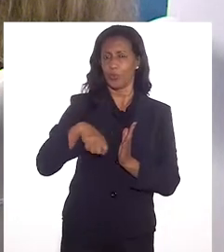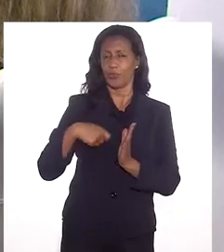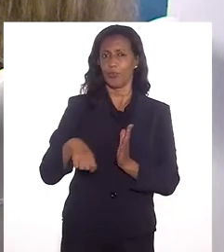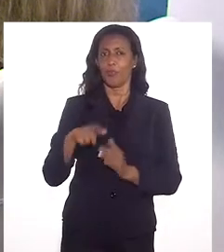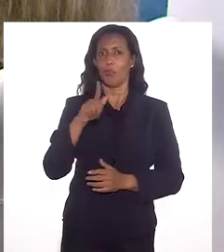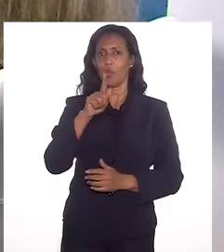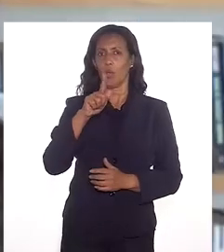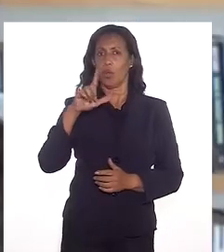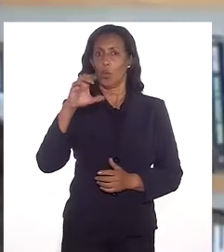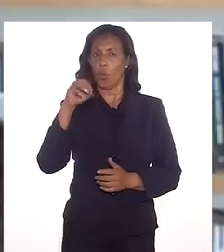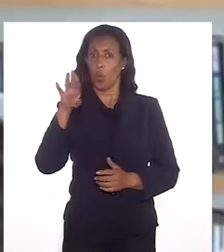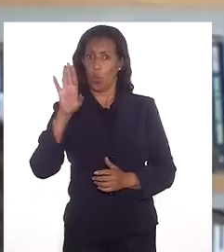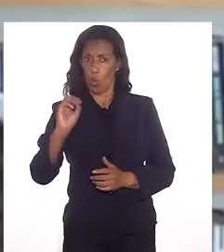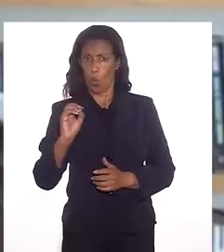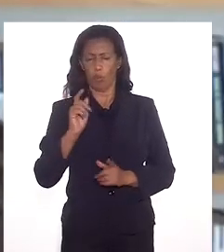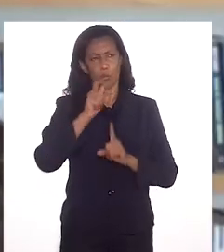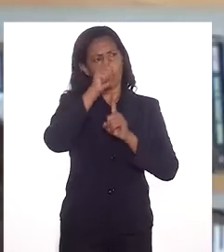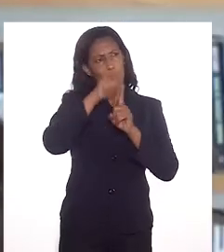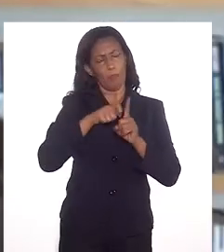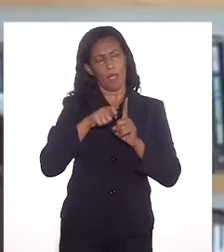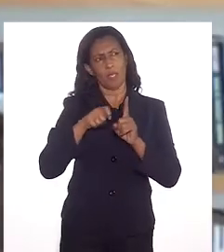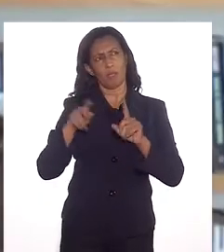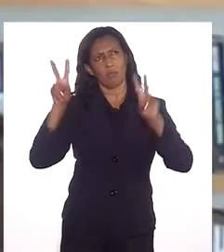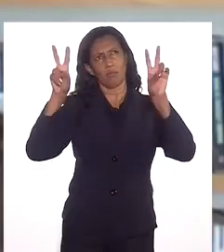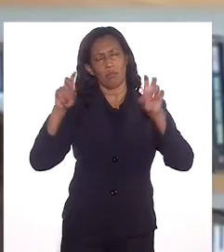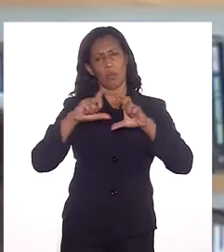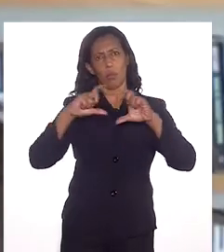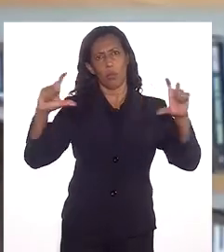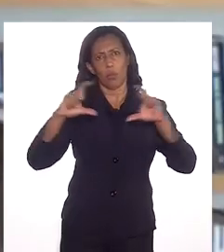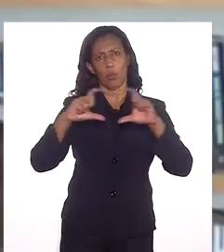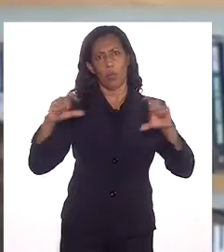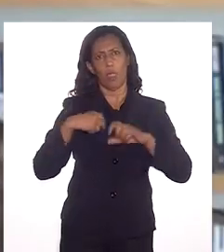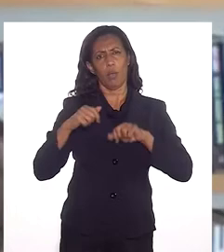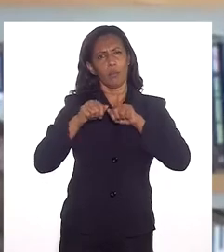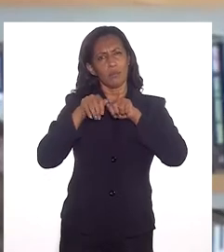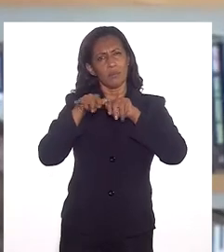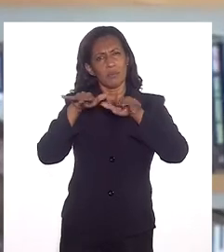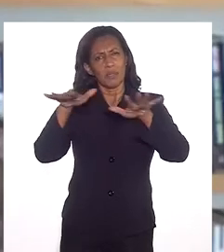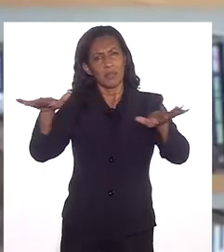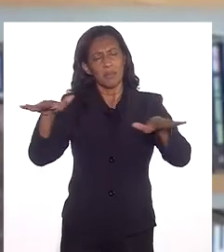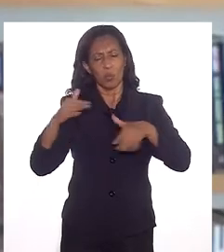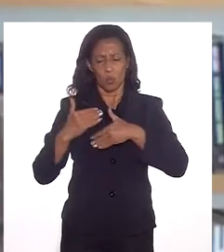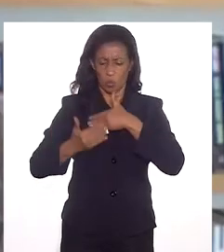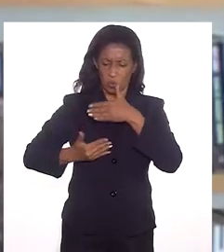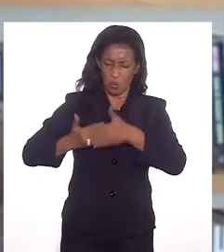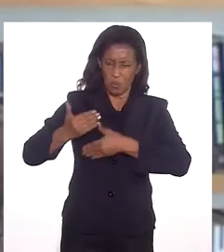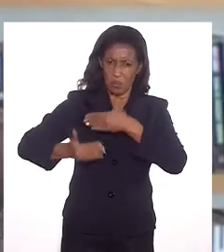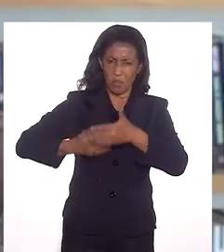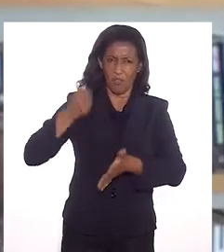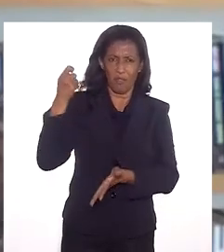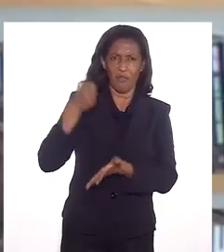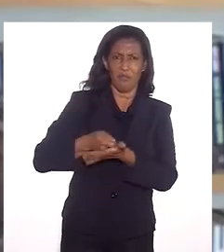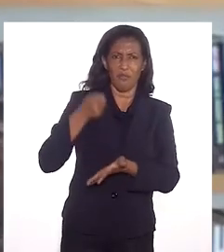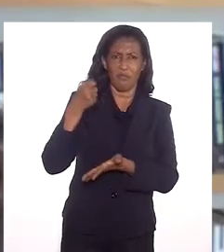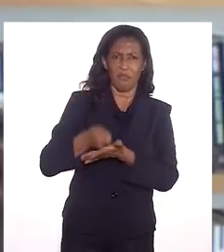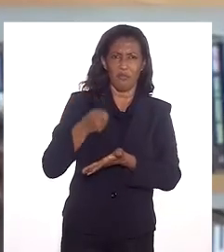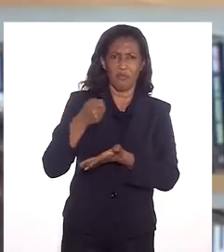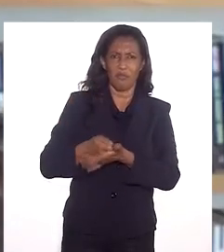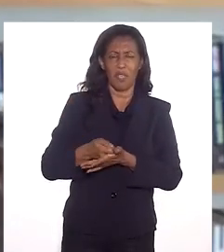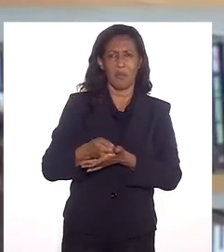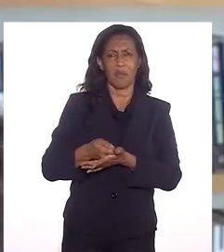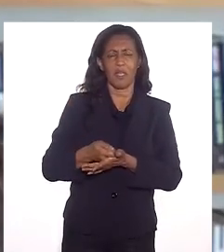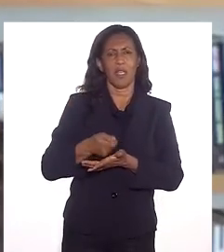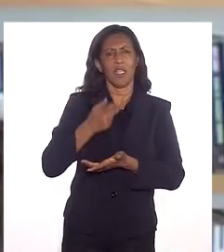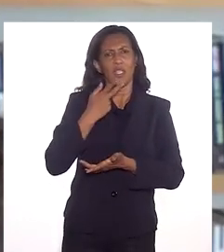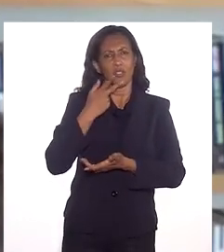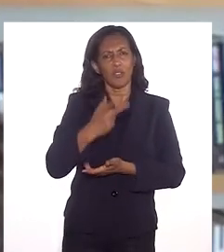coluna, eu escrevia no Globo uma coluna mensal. E eu passei a pandemia inteira num processo muito firme